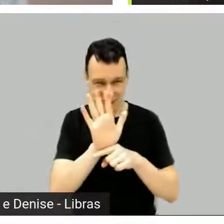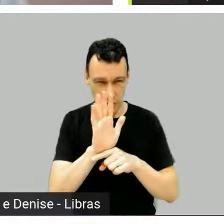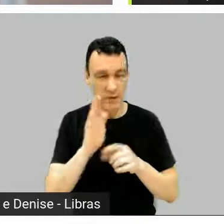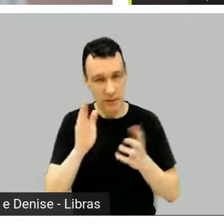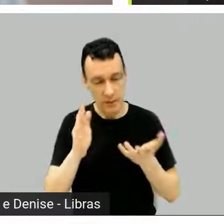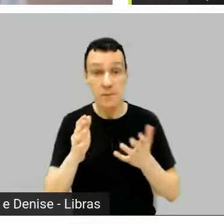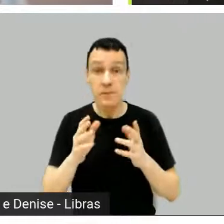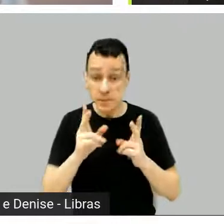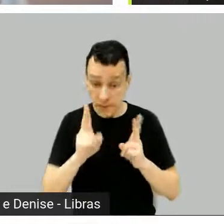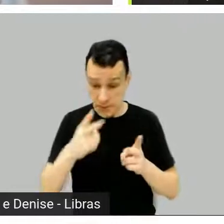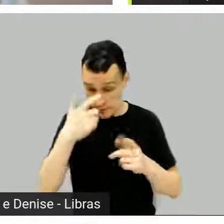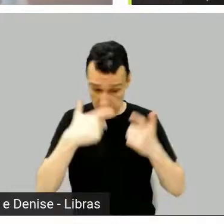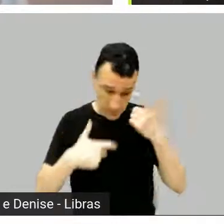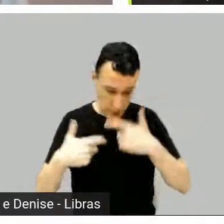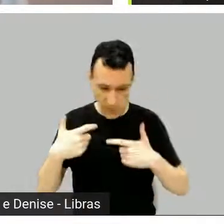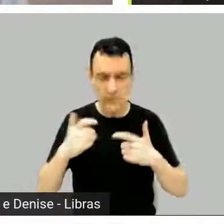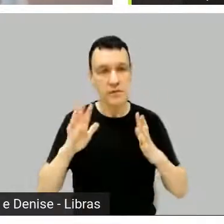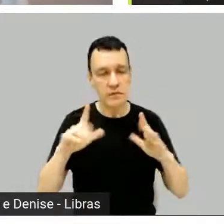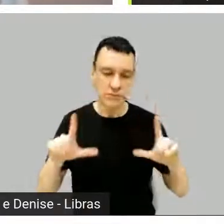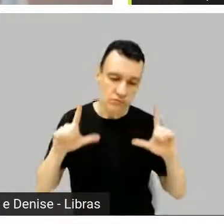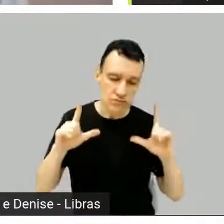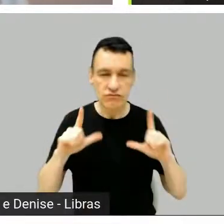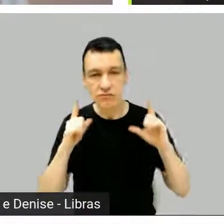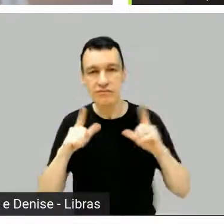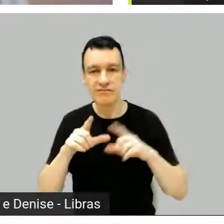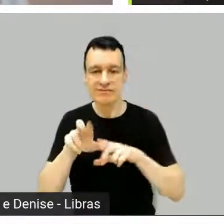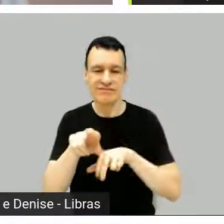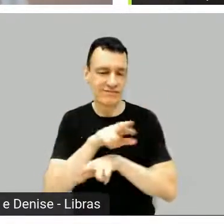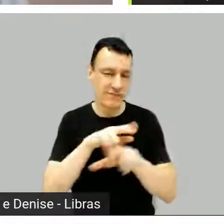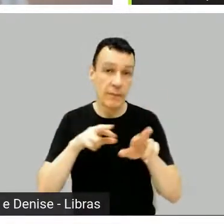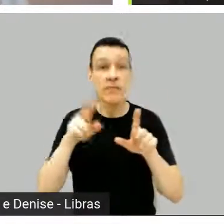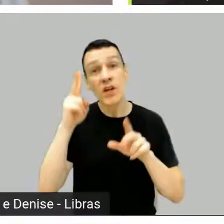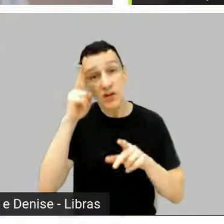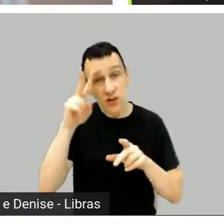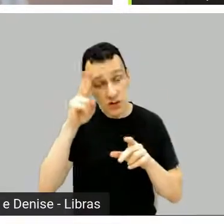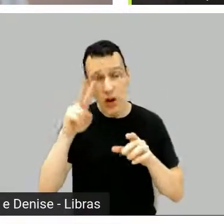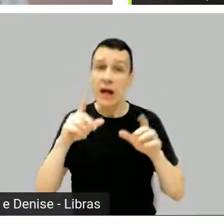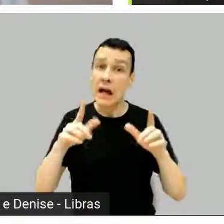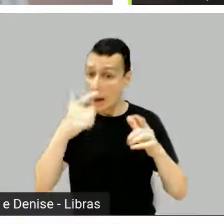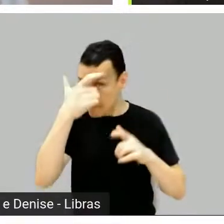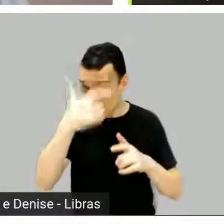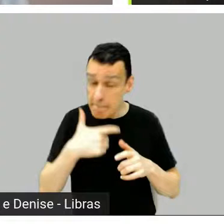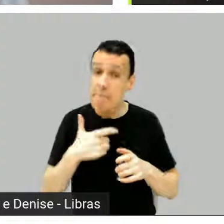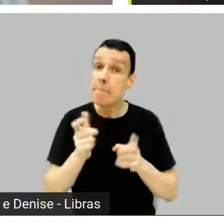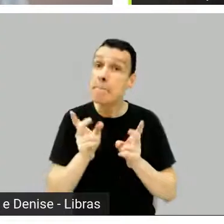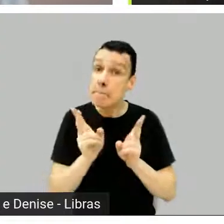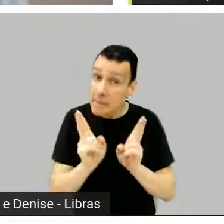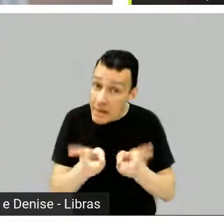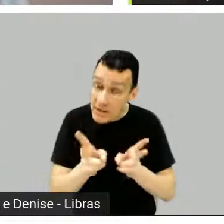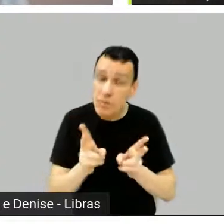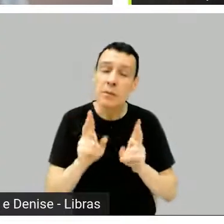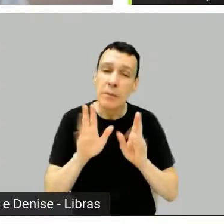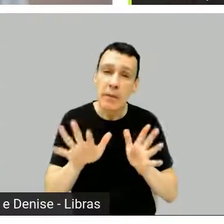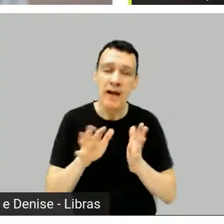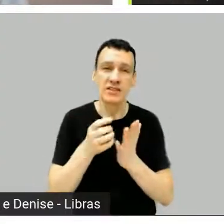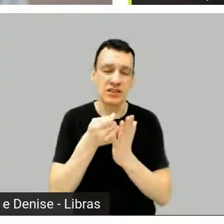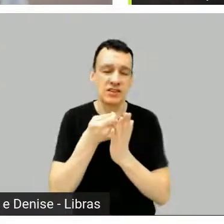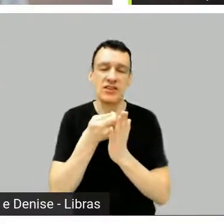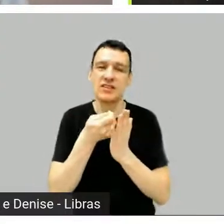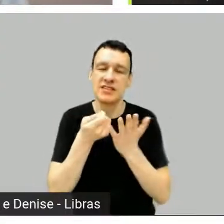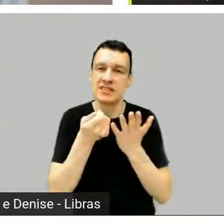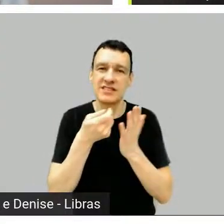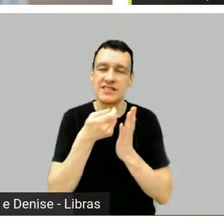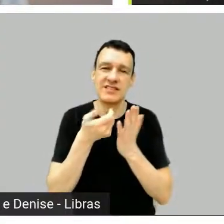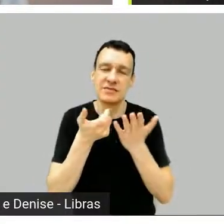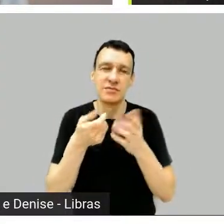mas é outra trama. Funciona sozinho. ideia... Eu escrevi para ser um filme que você não precisa ter visto